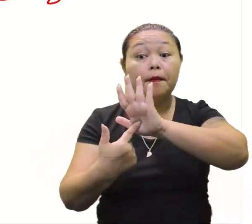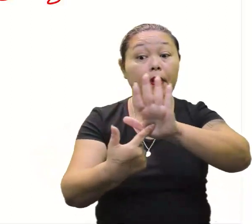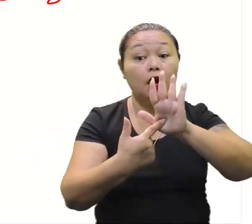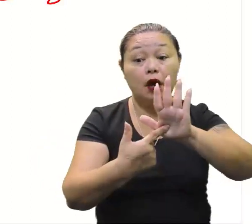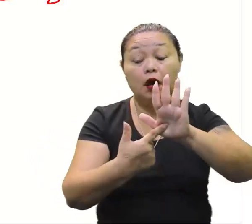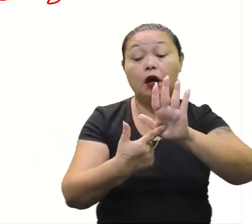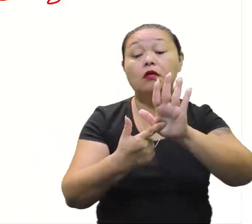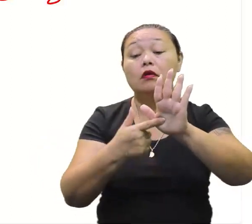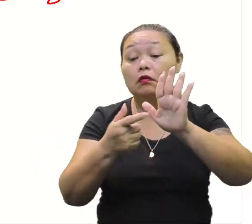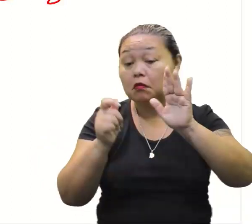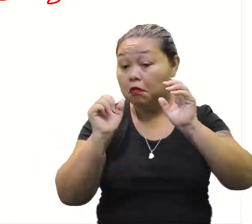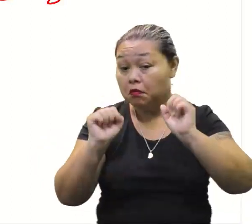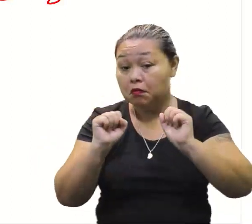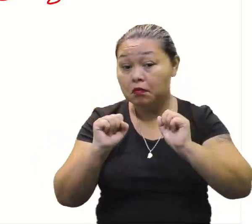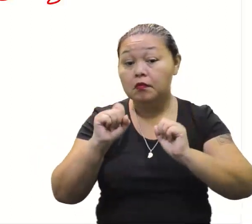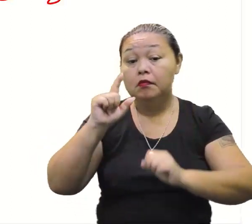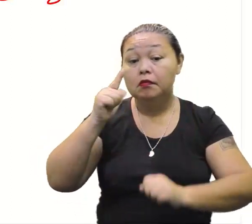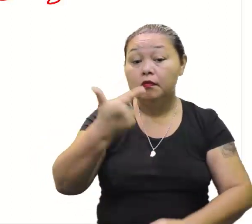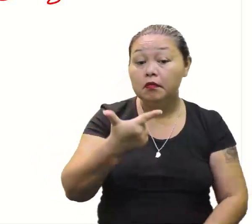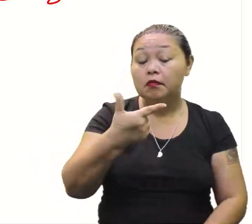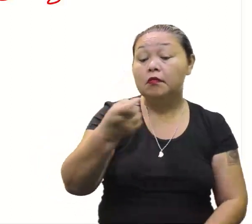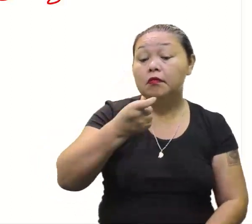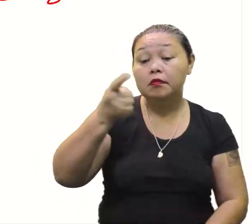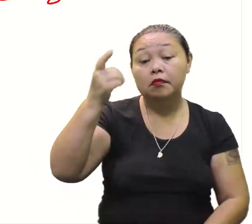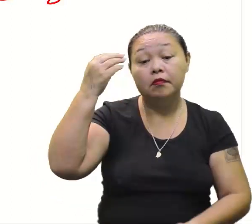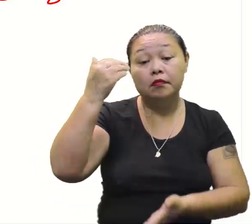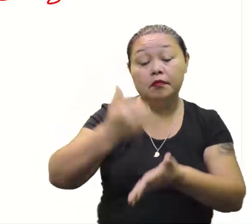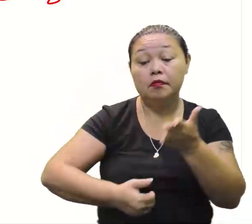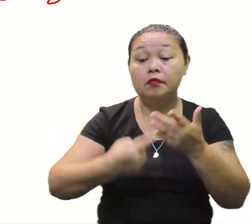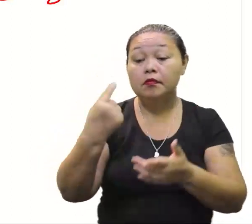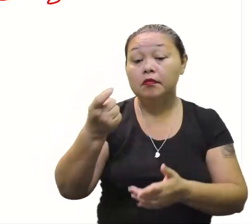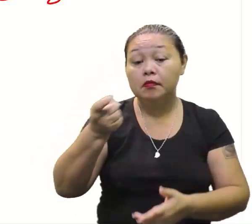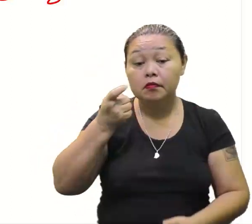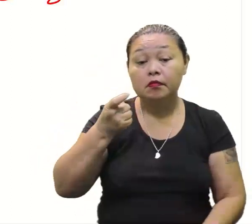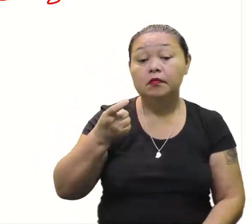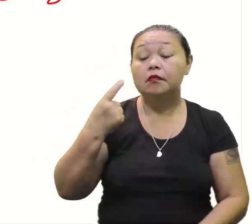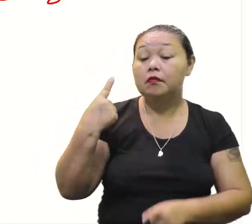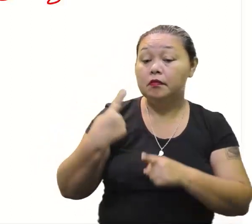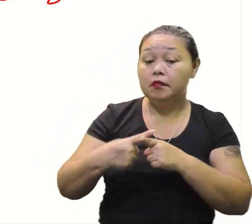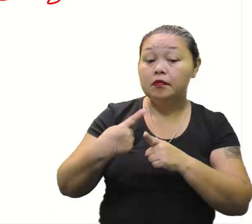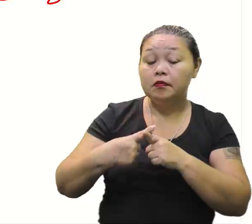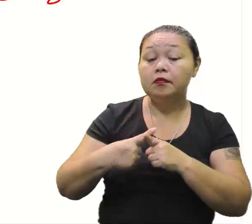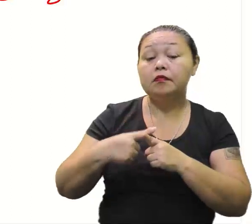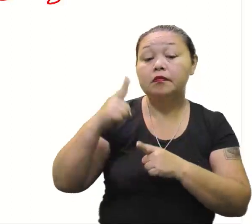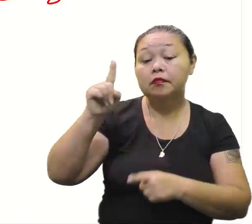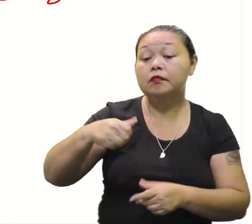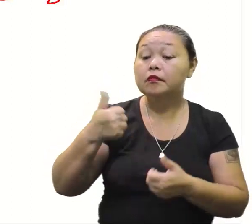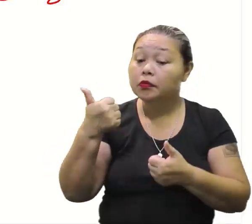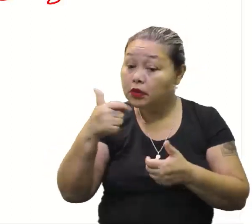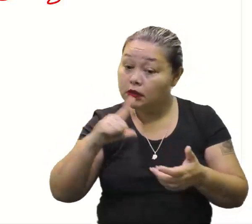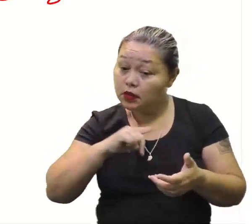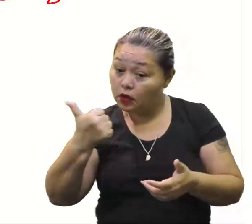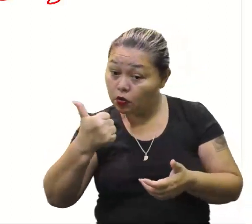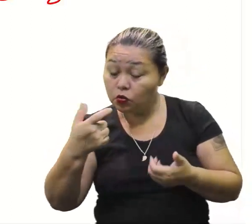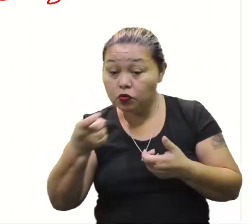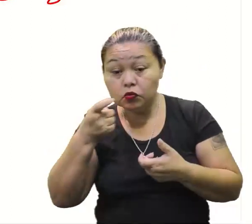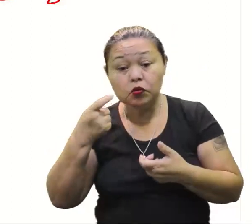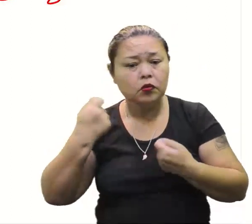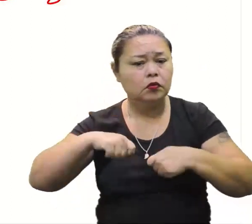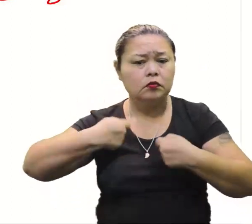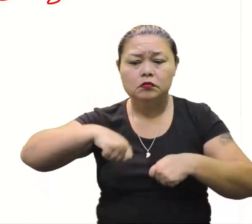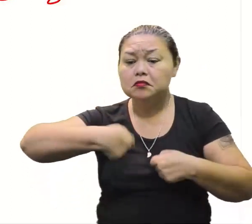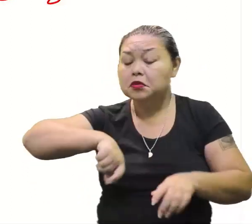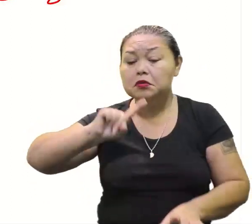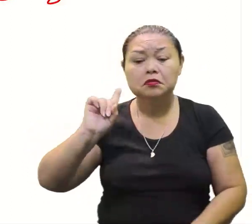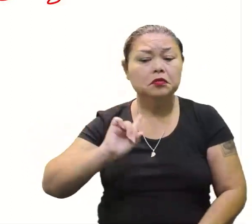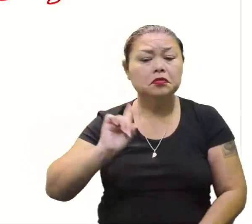esse 1. Por isso que 2X menos X é 1X, porque nós temos o número 1 ali do lado, tá? E 1X não precisa,